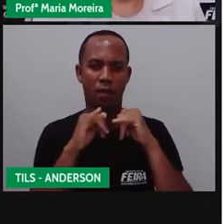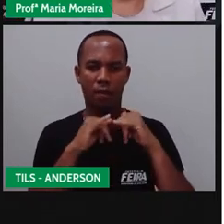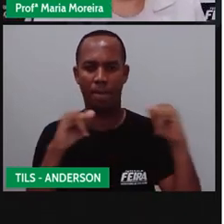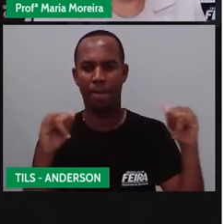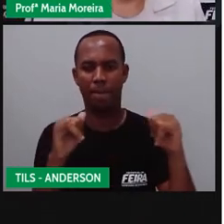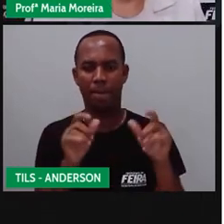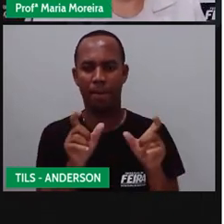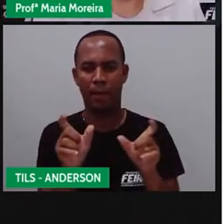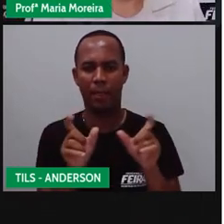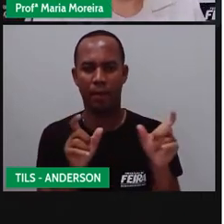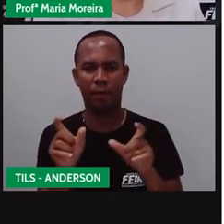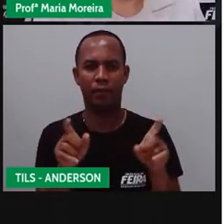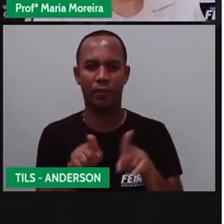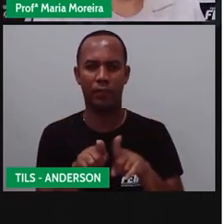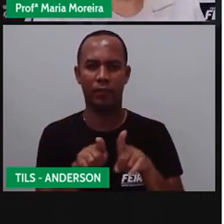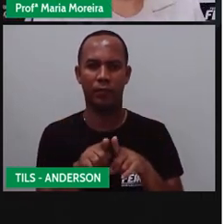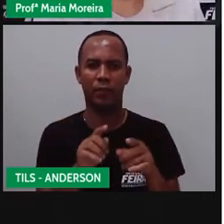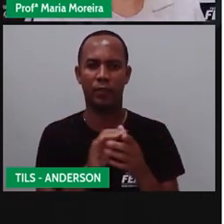Palavra.